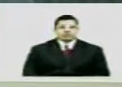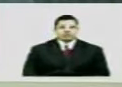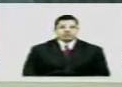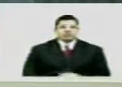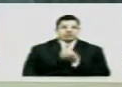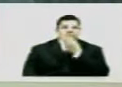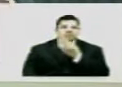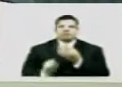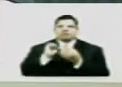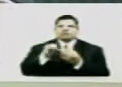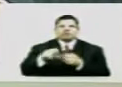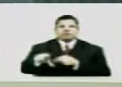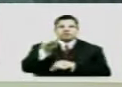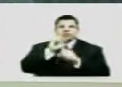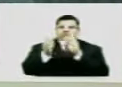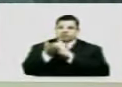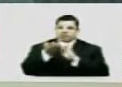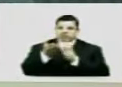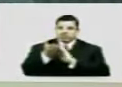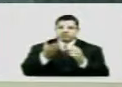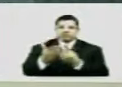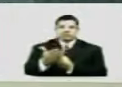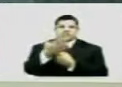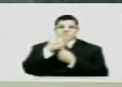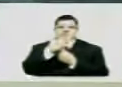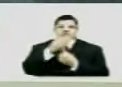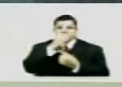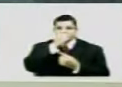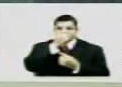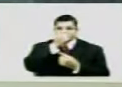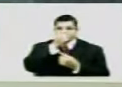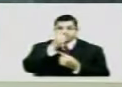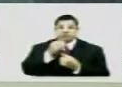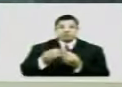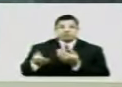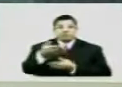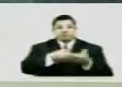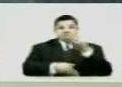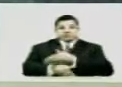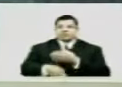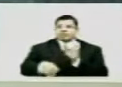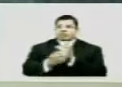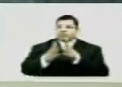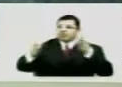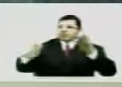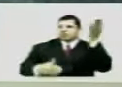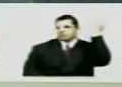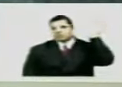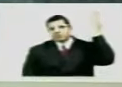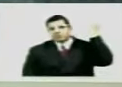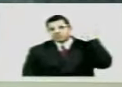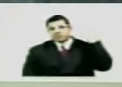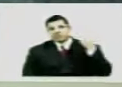Se a opção da Secretaria de Segurança Pública é voltar àqueles tempos